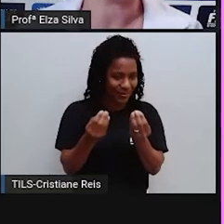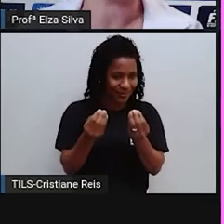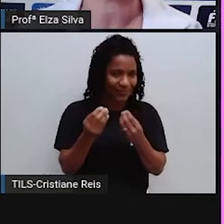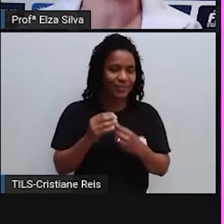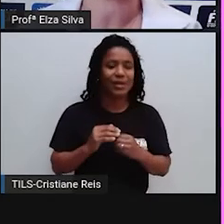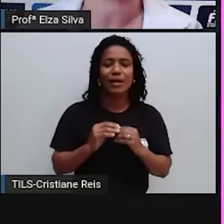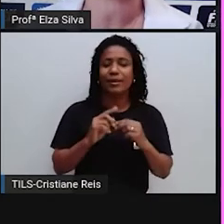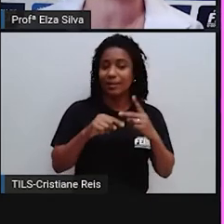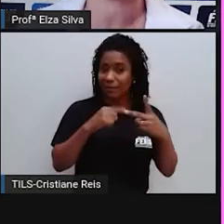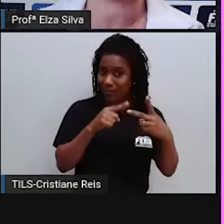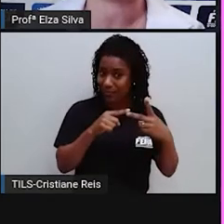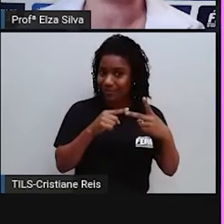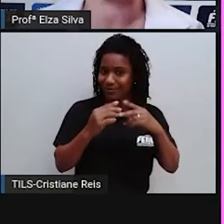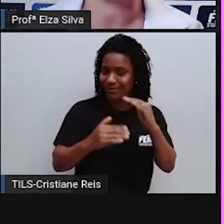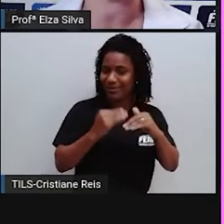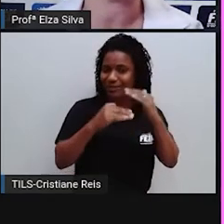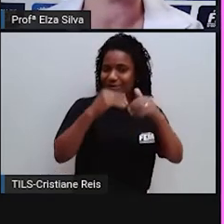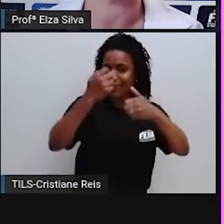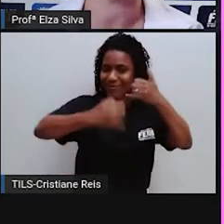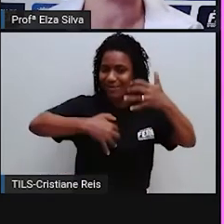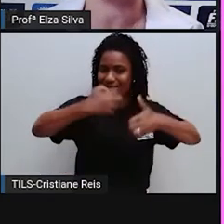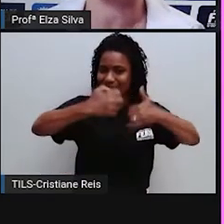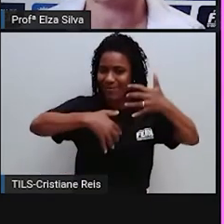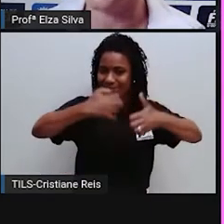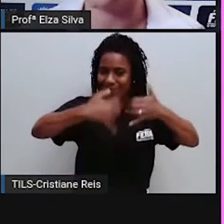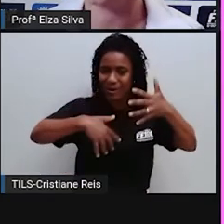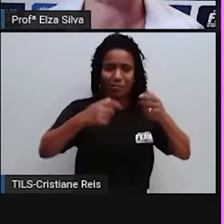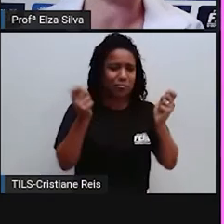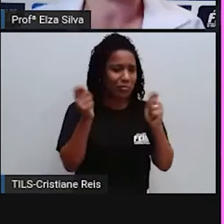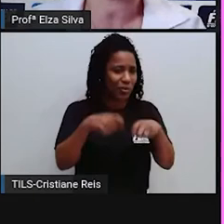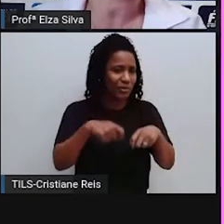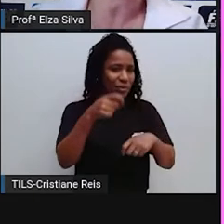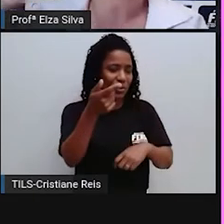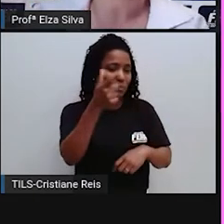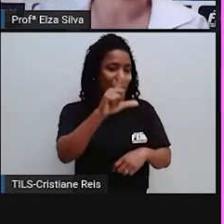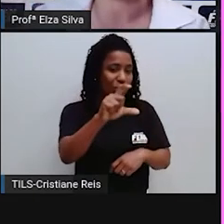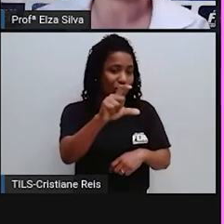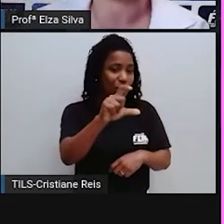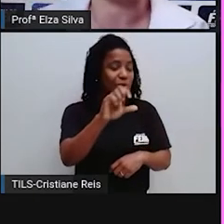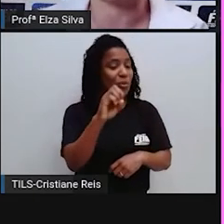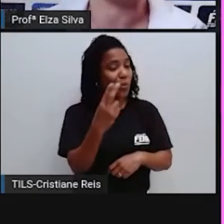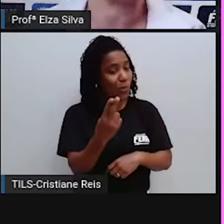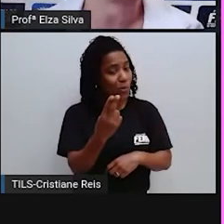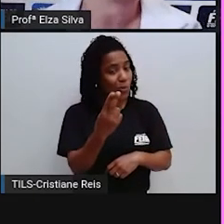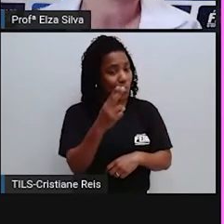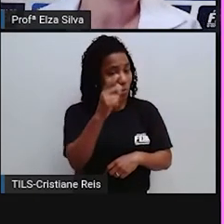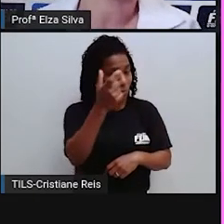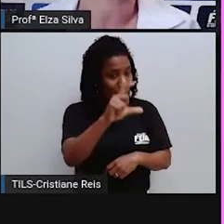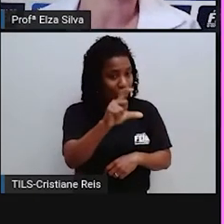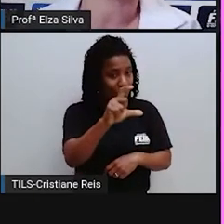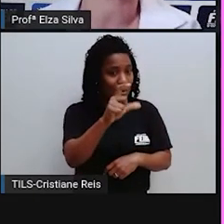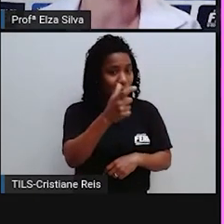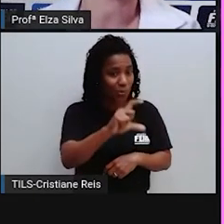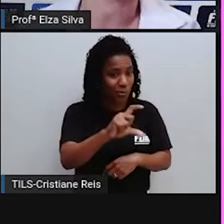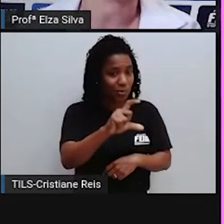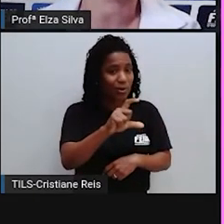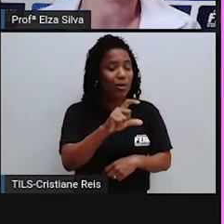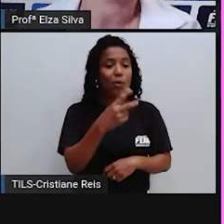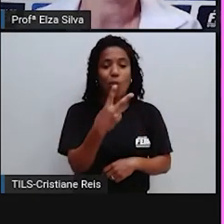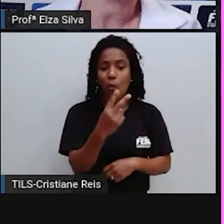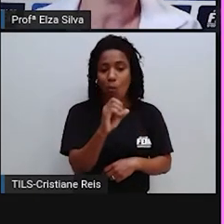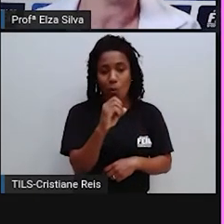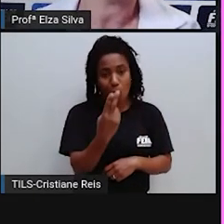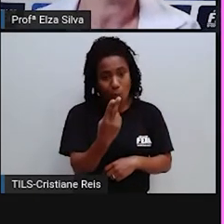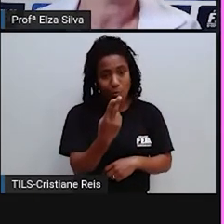desenvolvimento Você vai escrever Mais dois Ou três parágrafos Depende do tamanho Do relato Que você vai escrever